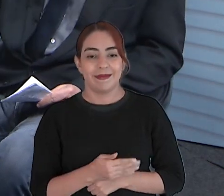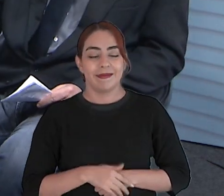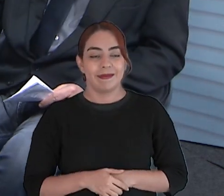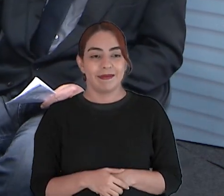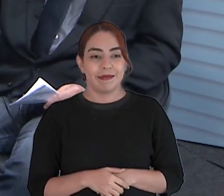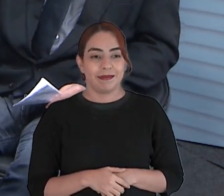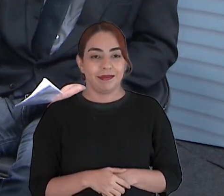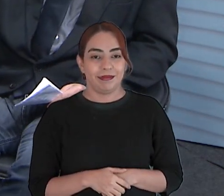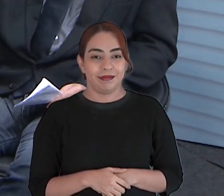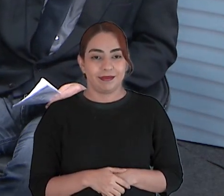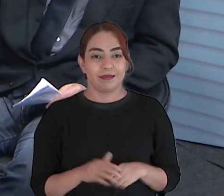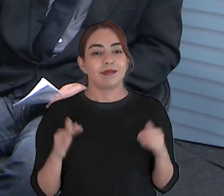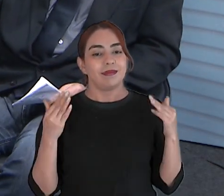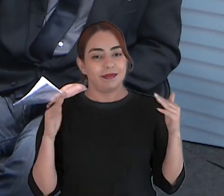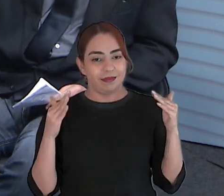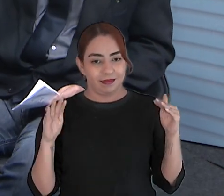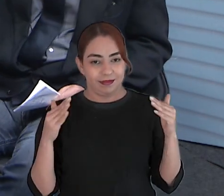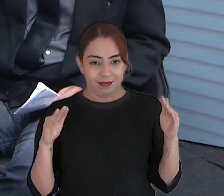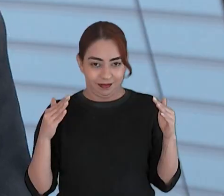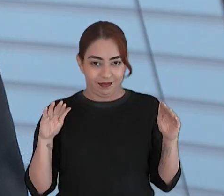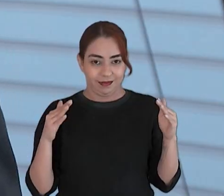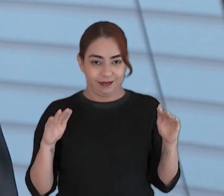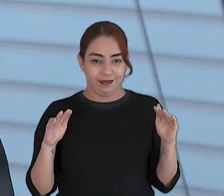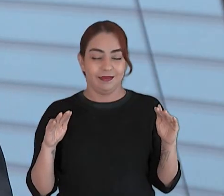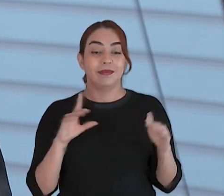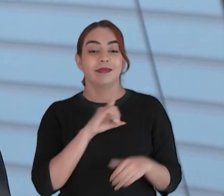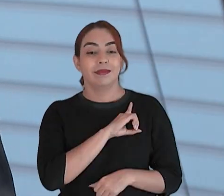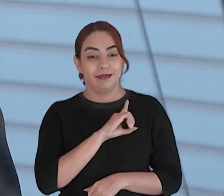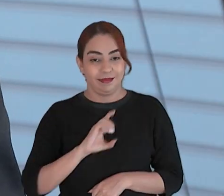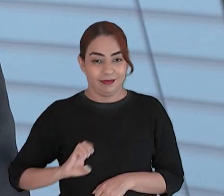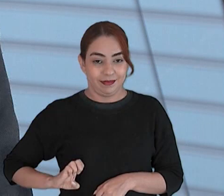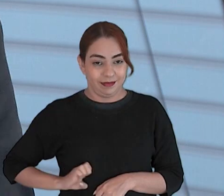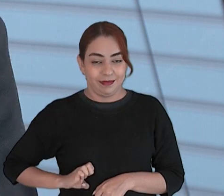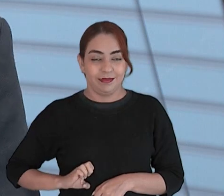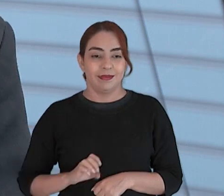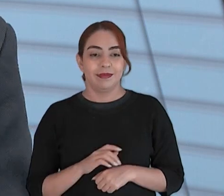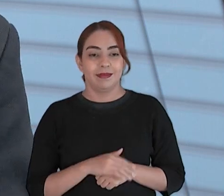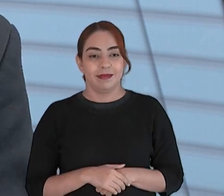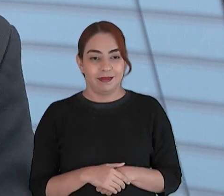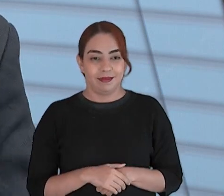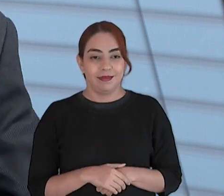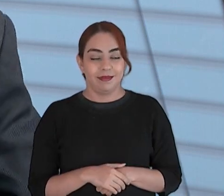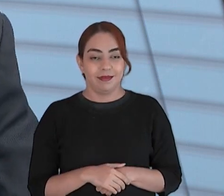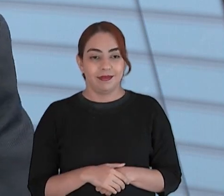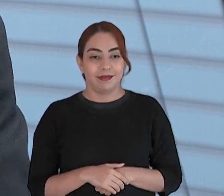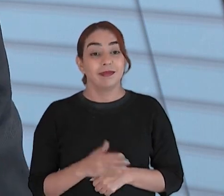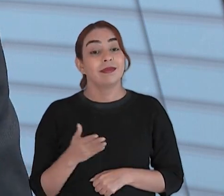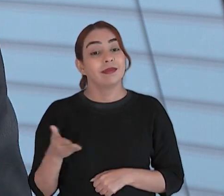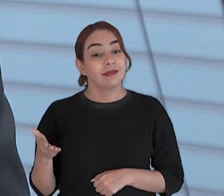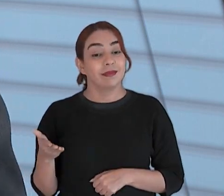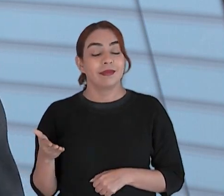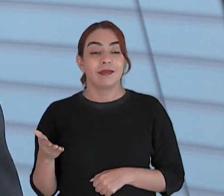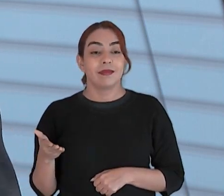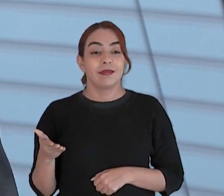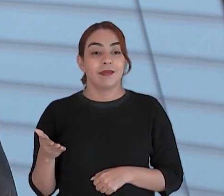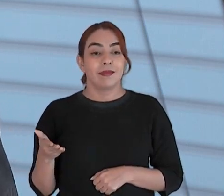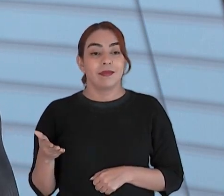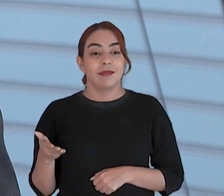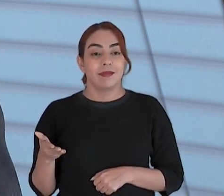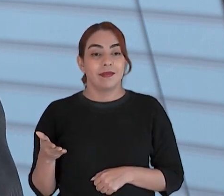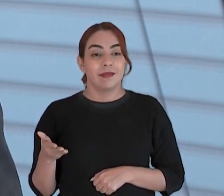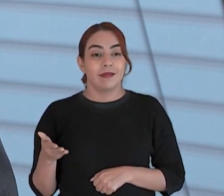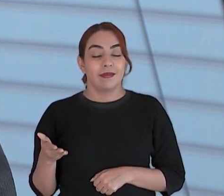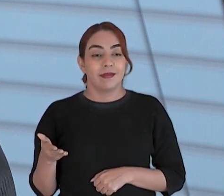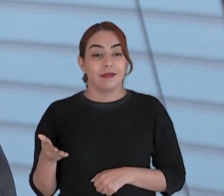ordem parabéns pelo seu trabalho aqui como deputado estadual na Assembleia deputado Antônio Henrique hoje comigo no programa